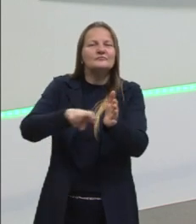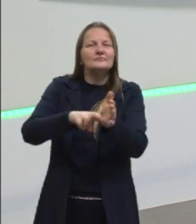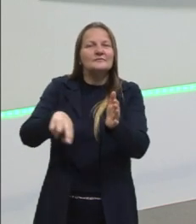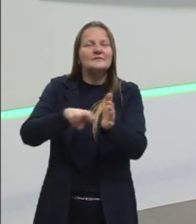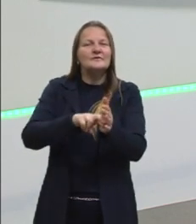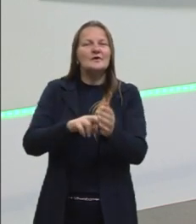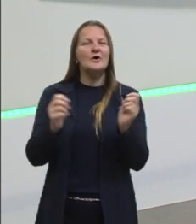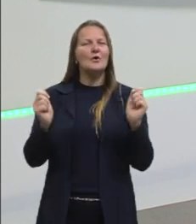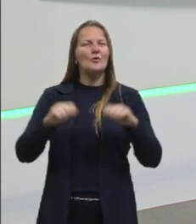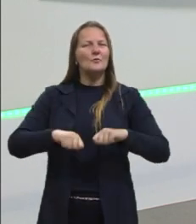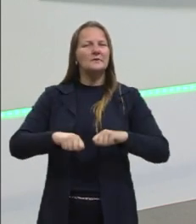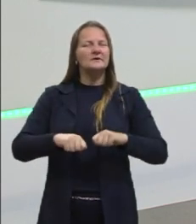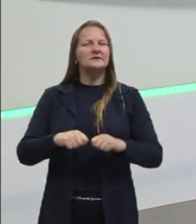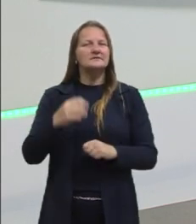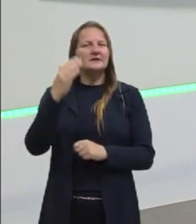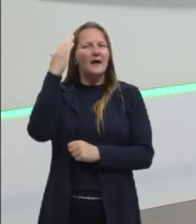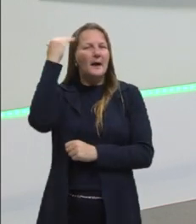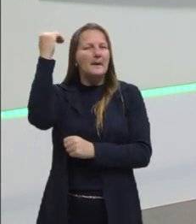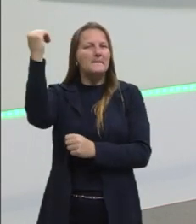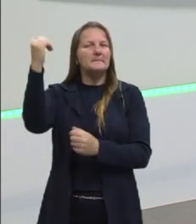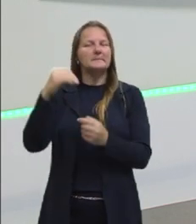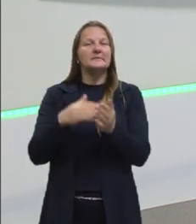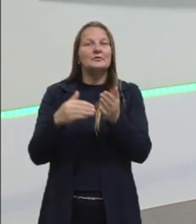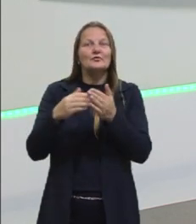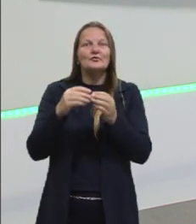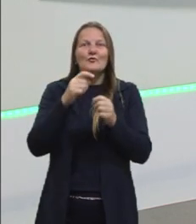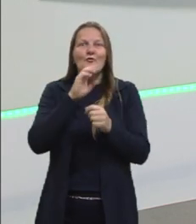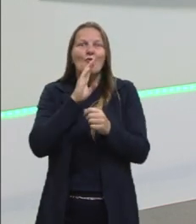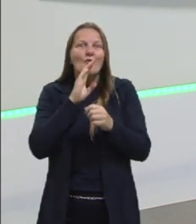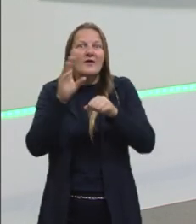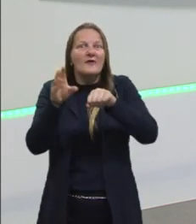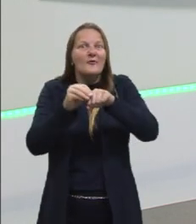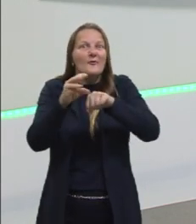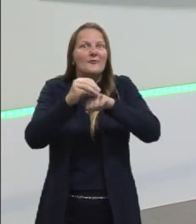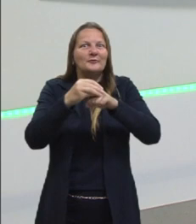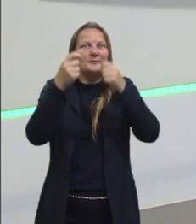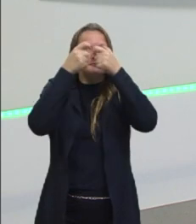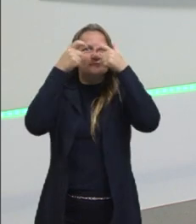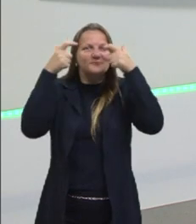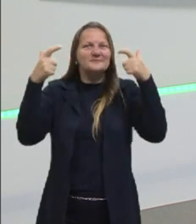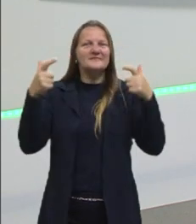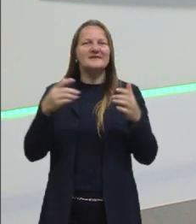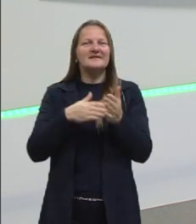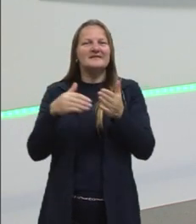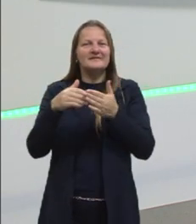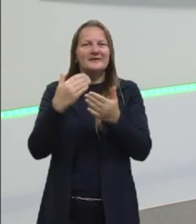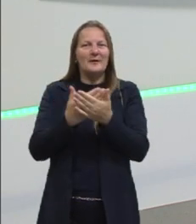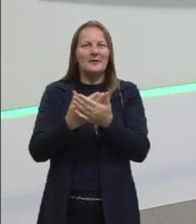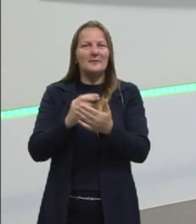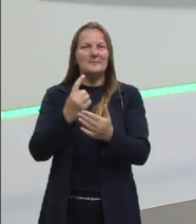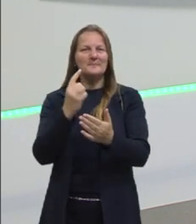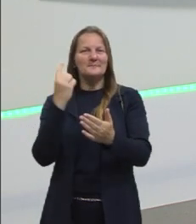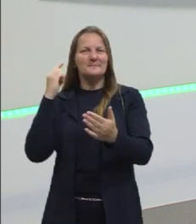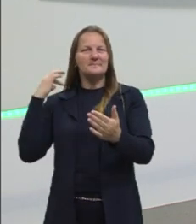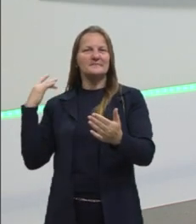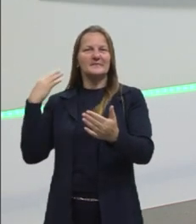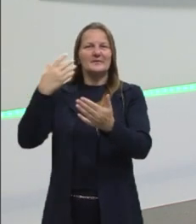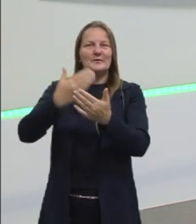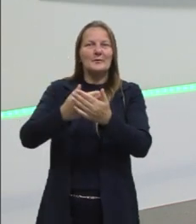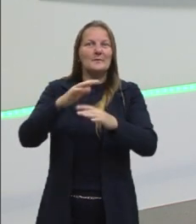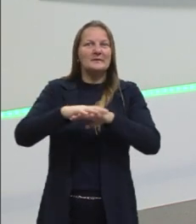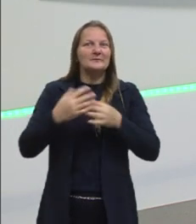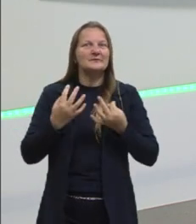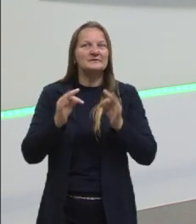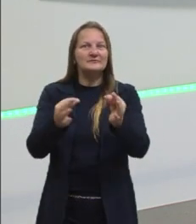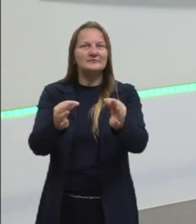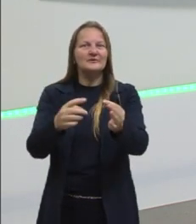competências, habilidades, todos os conhecimentos adquiridos nas aulas de matemática e suas tecnologias